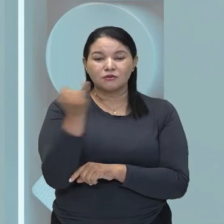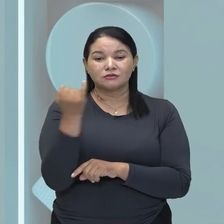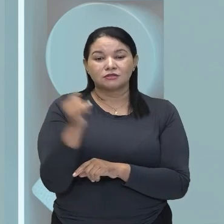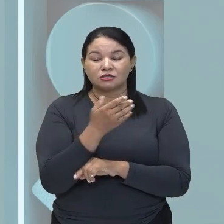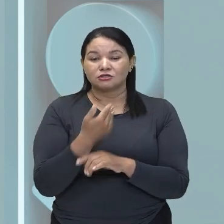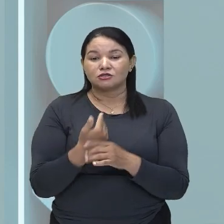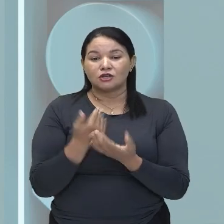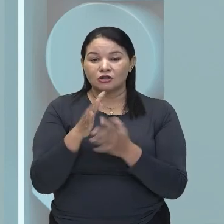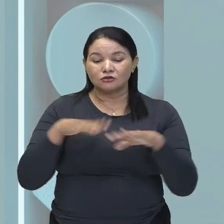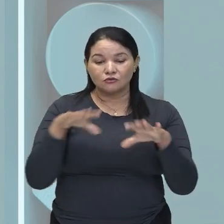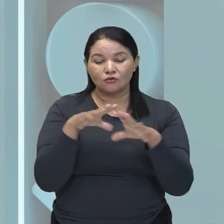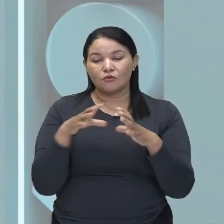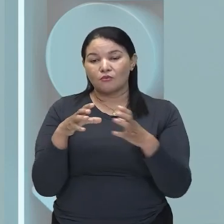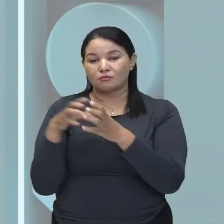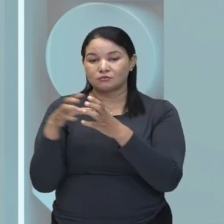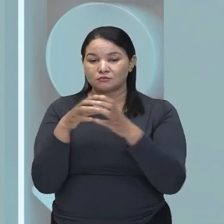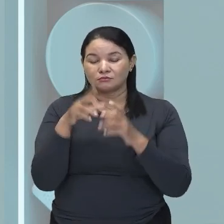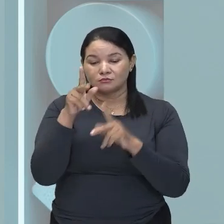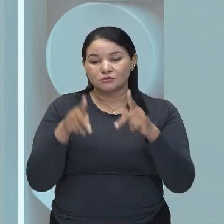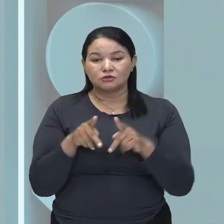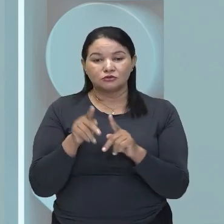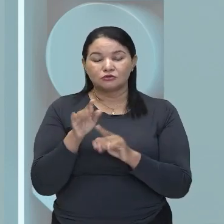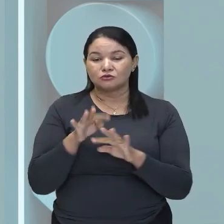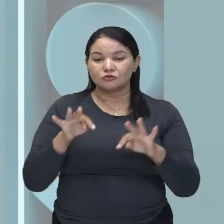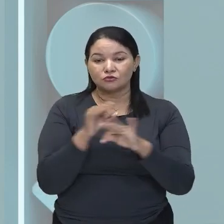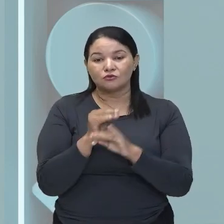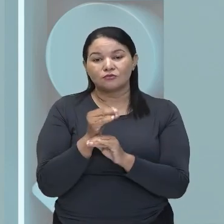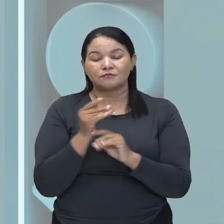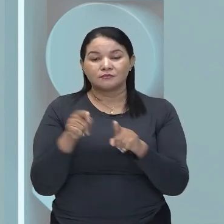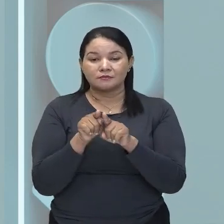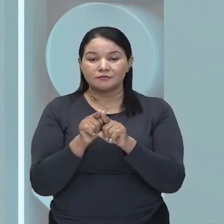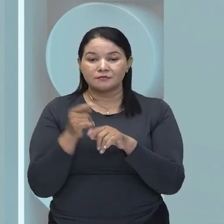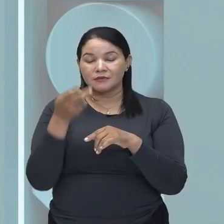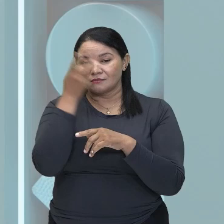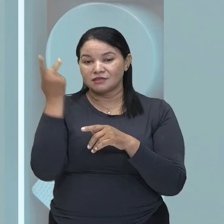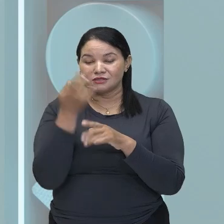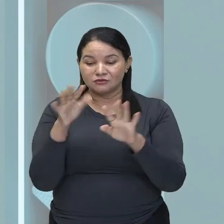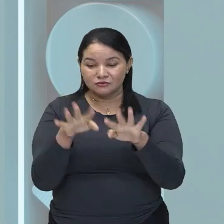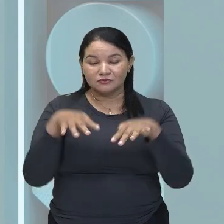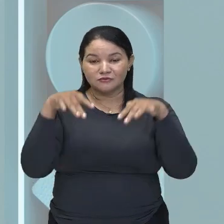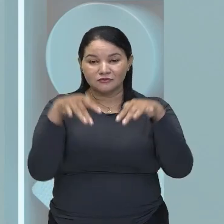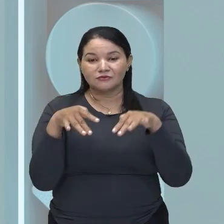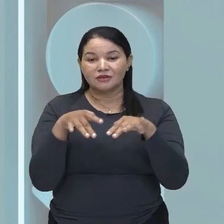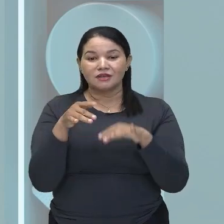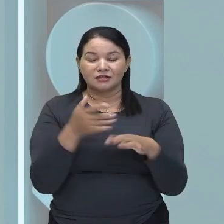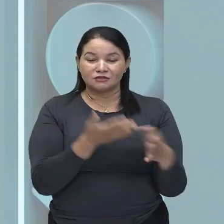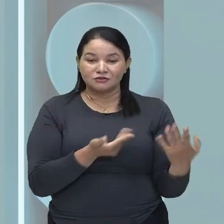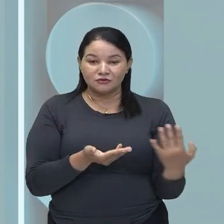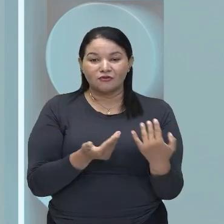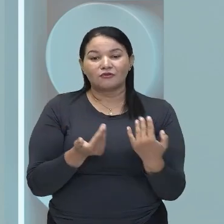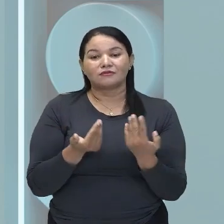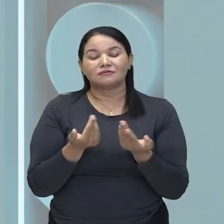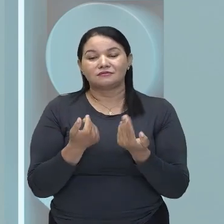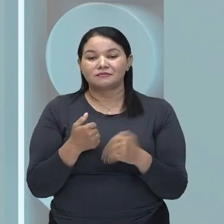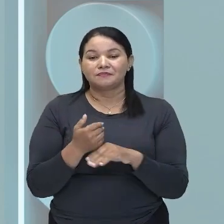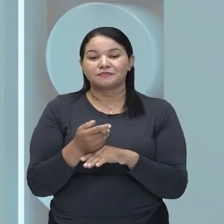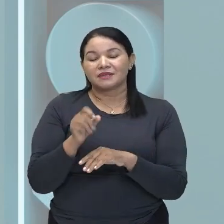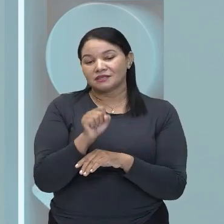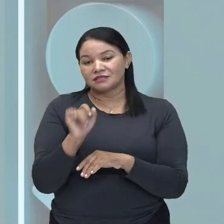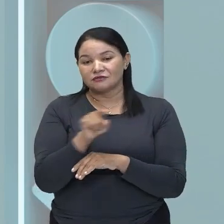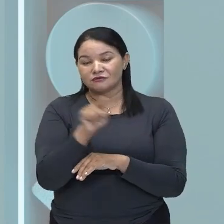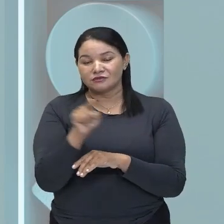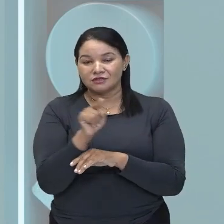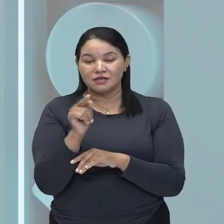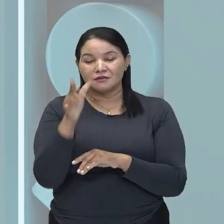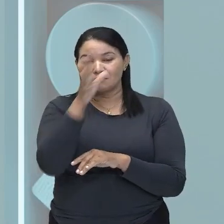e é considerada a plateia mais jovem do mundo. Olha só que interessante! Se vocês nunca vieram a Manaus